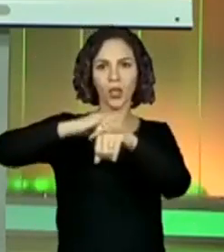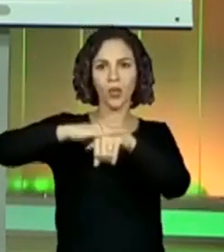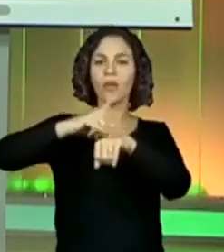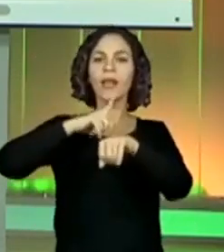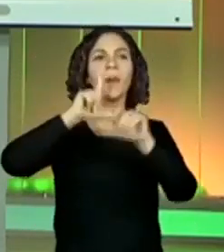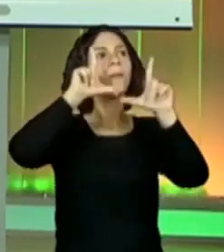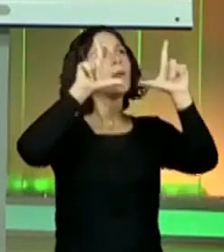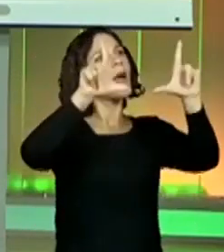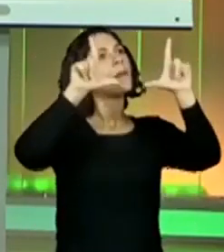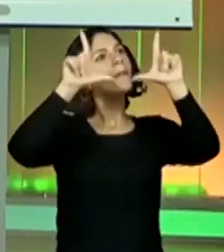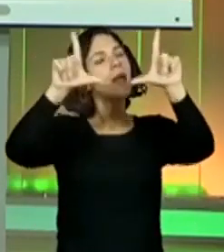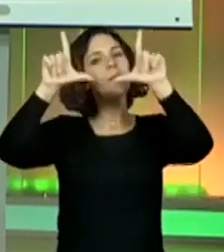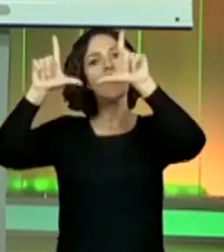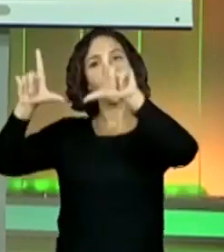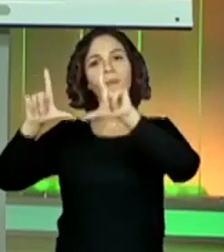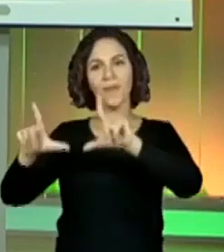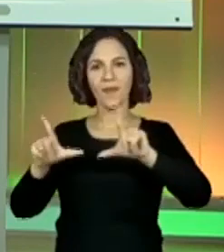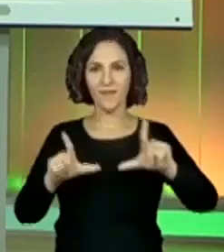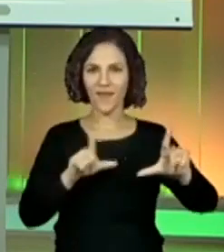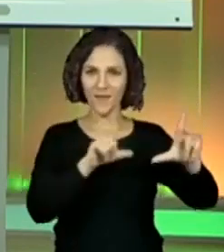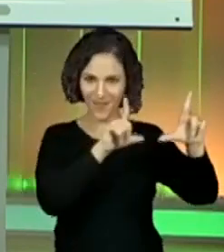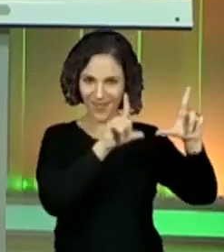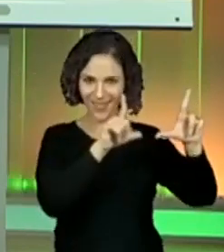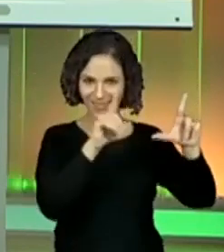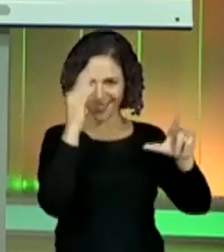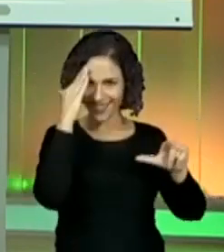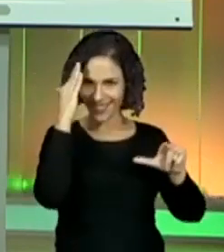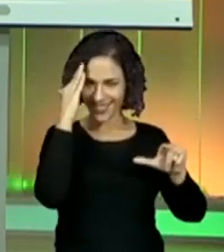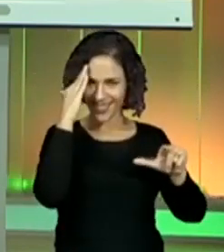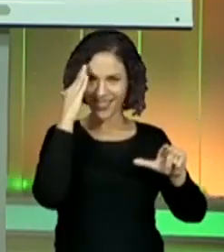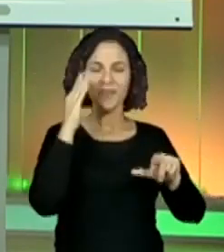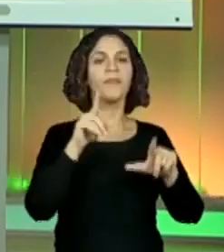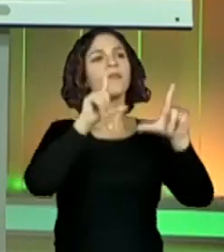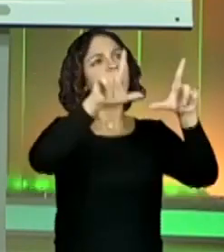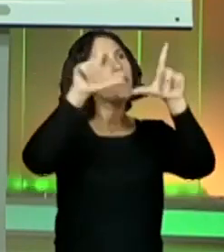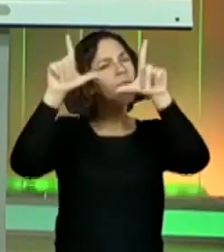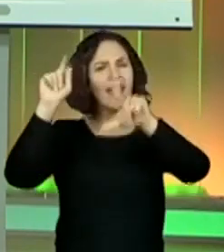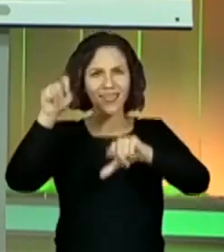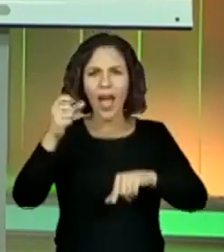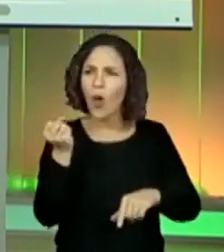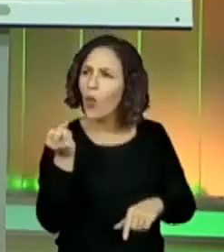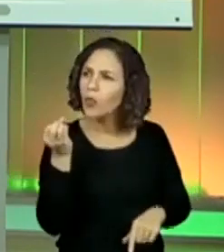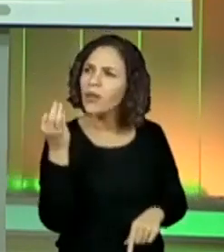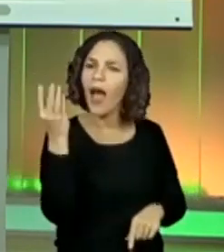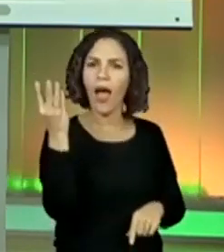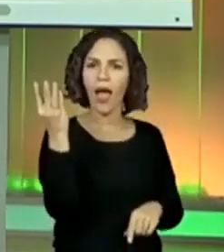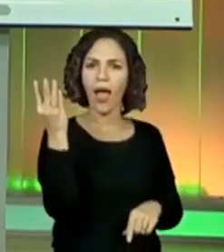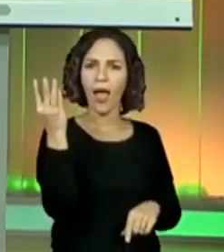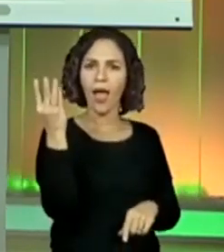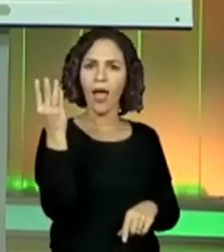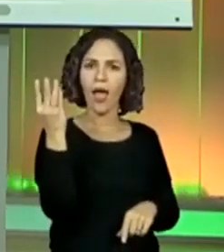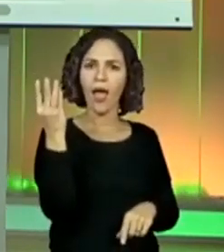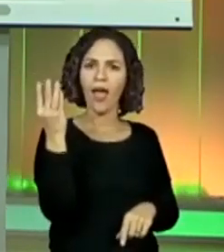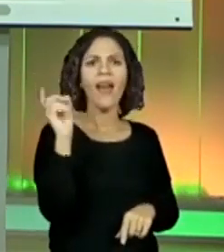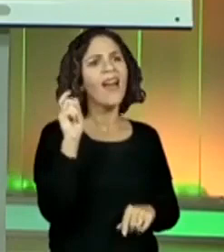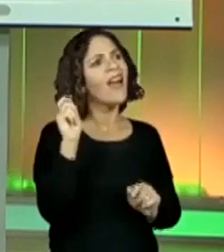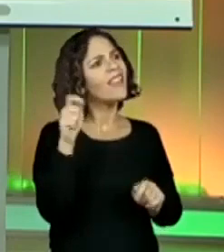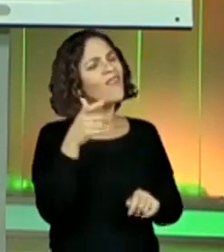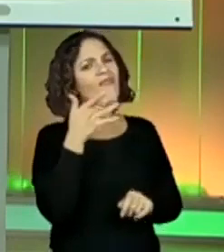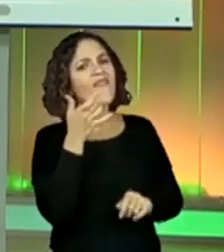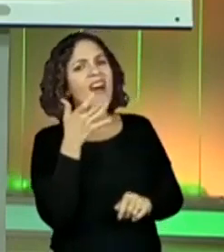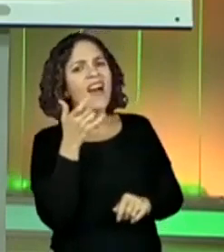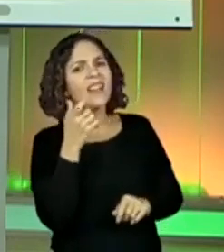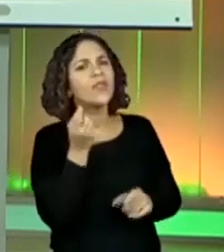azulejo ali, não tem? Será que a gente consegue contar os azulejos de uma parede? Será que tem um jeito mais fácil de contar os